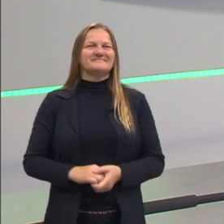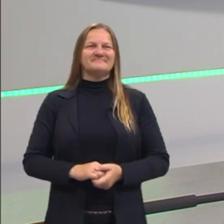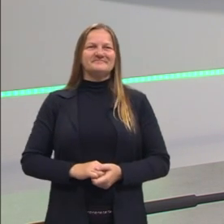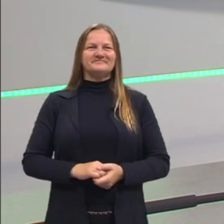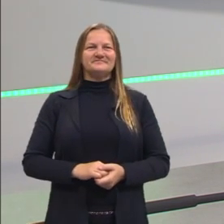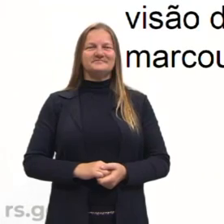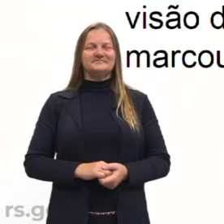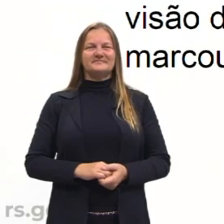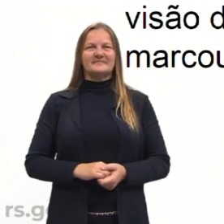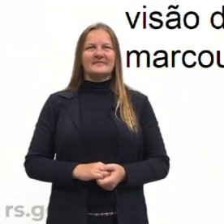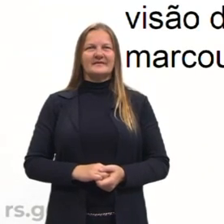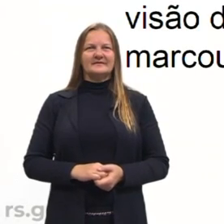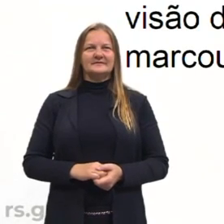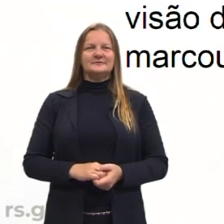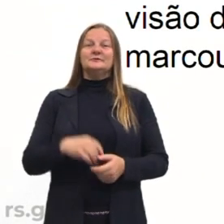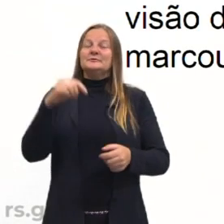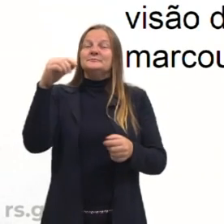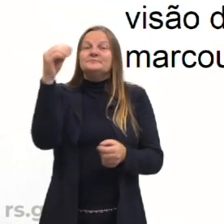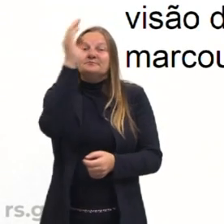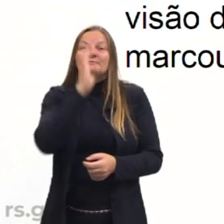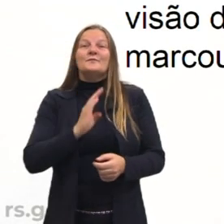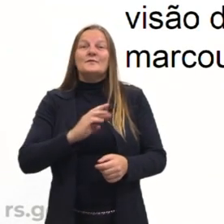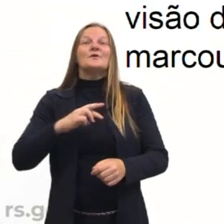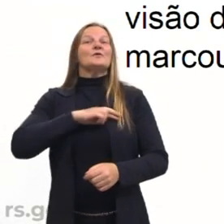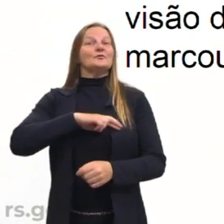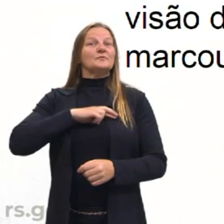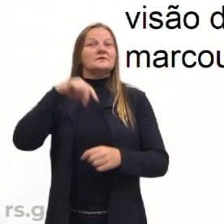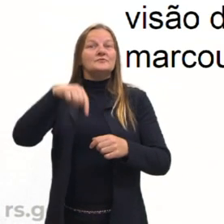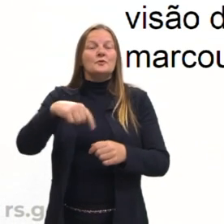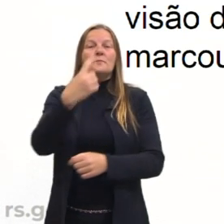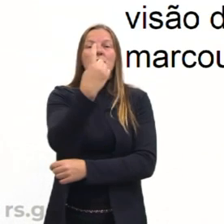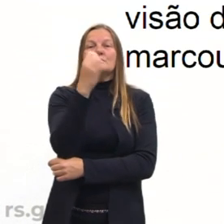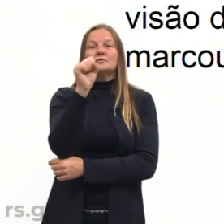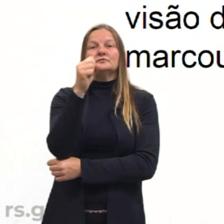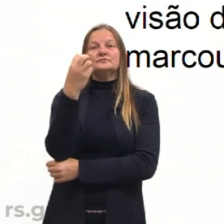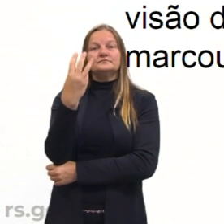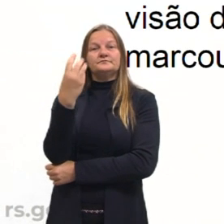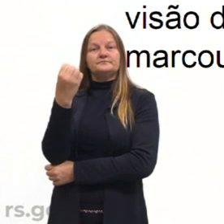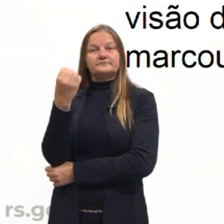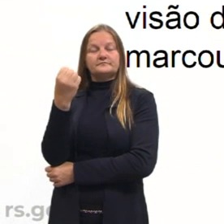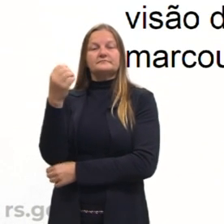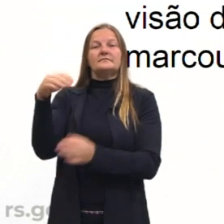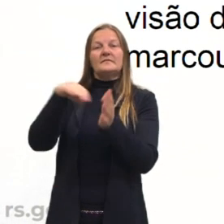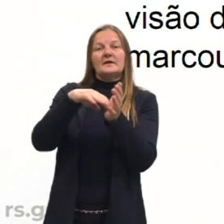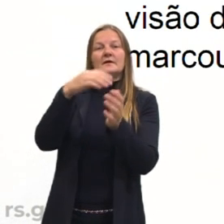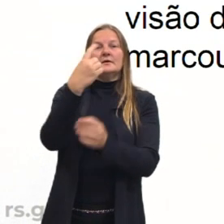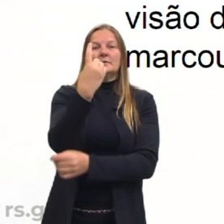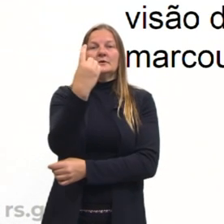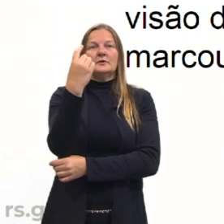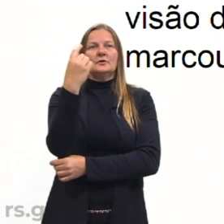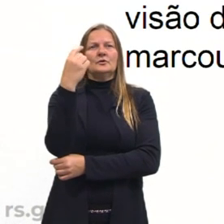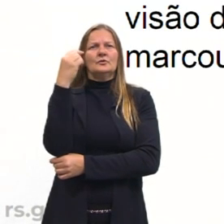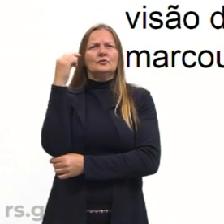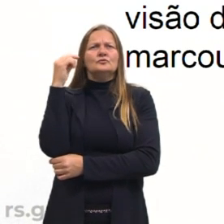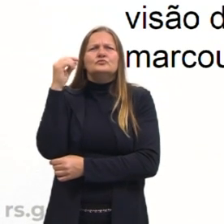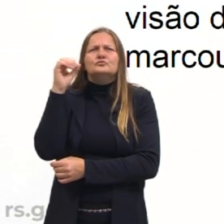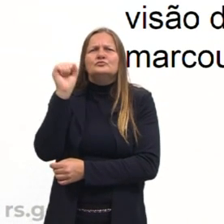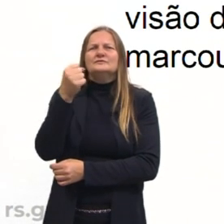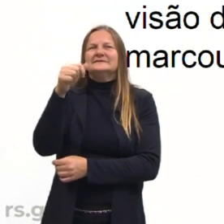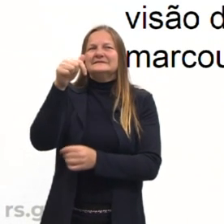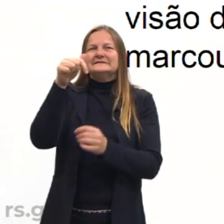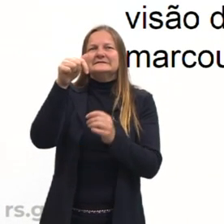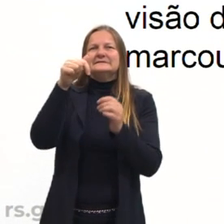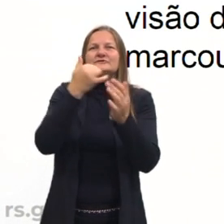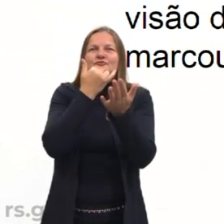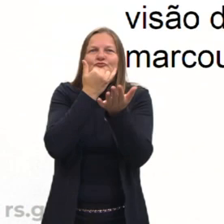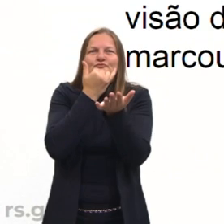Então, romantismo no Brasil, 1836, 1881, eu coloquei aqui século XVIII, no próximo